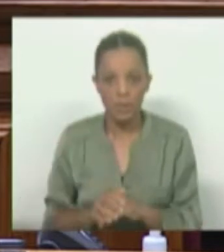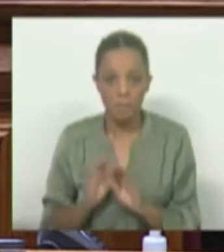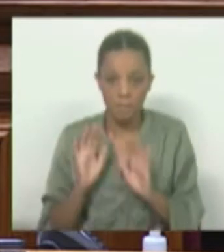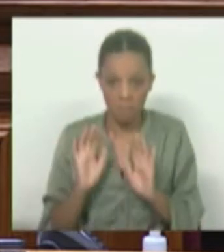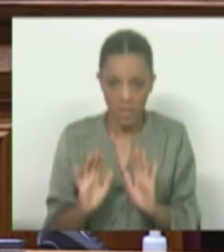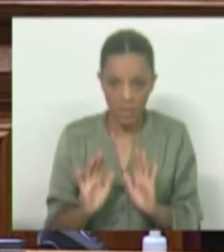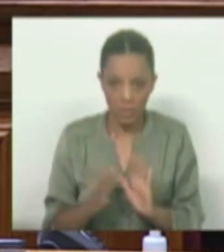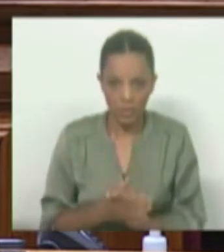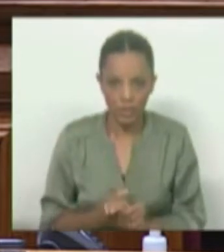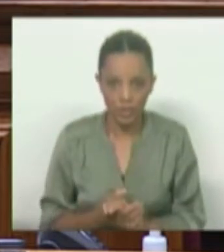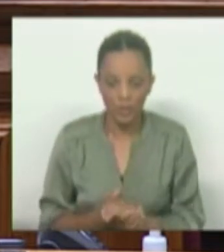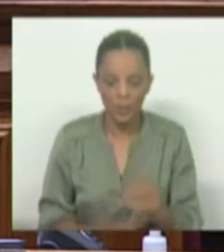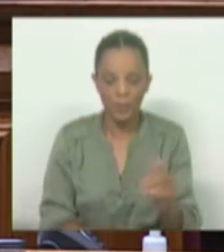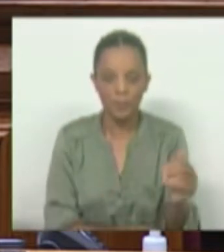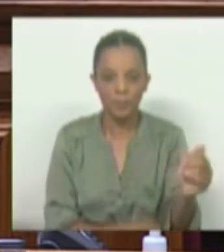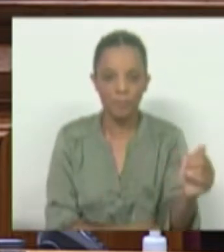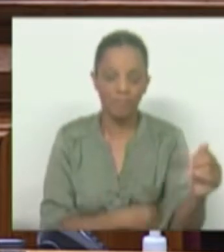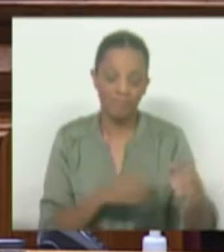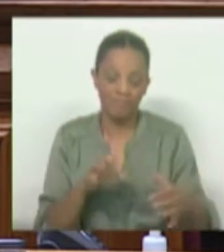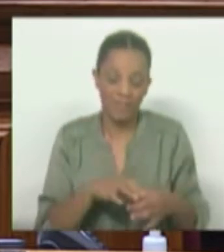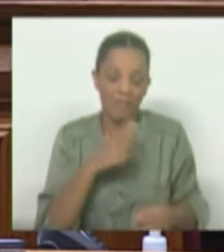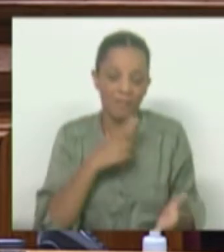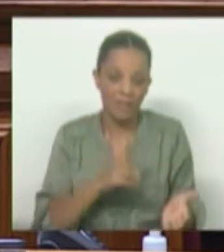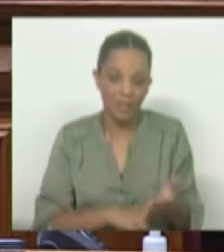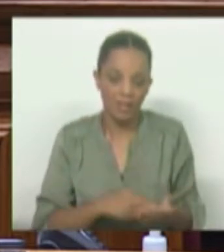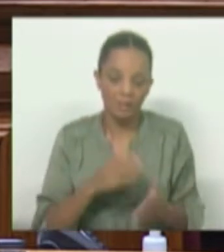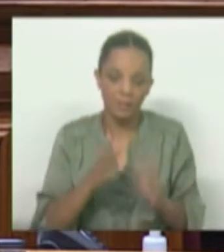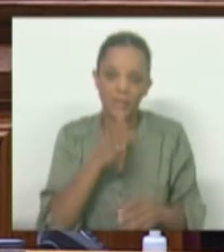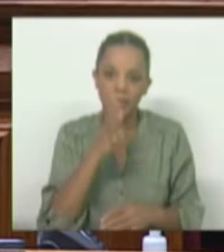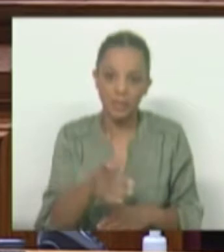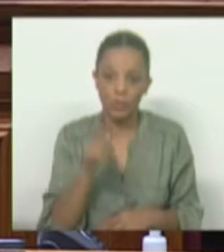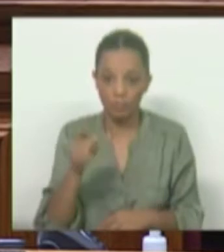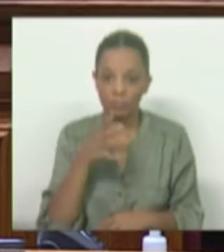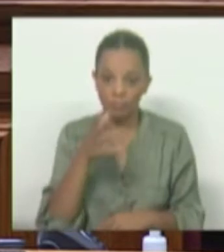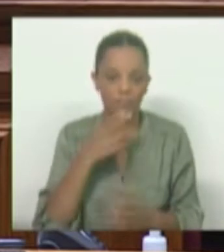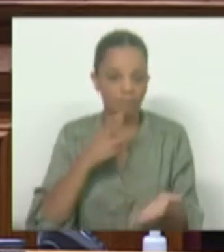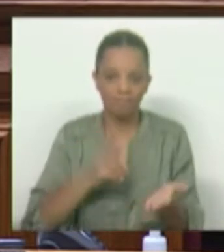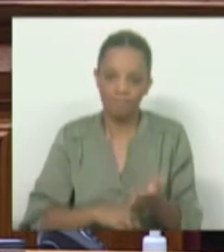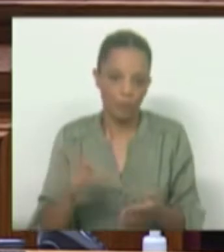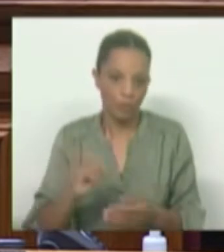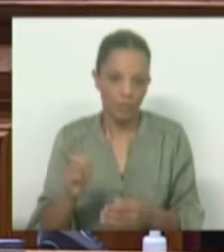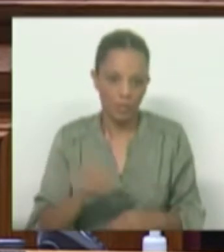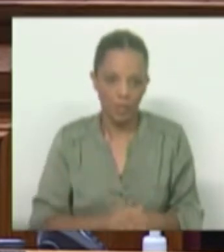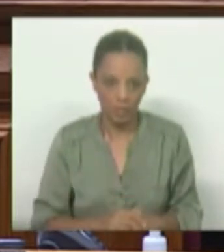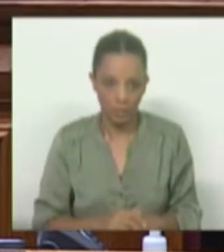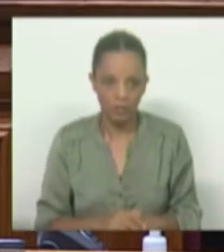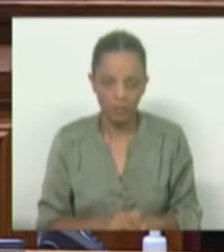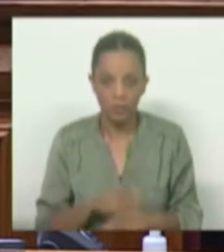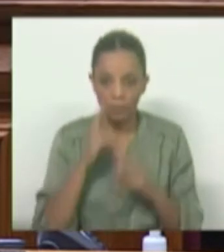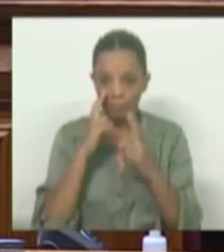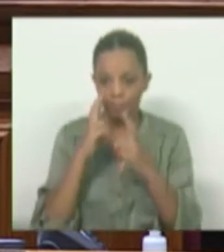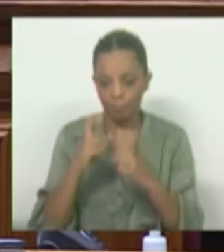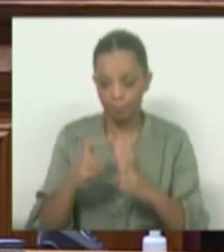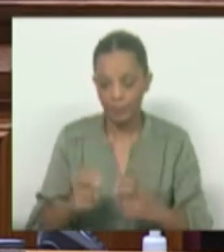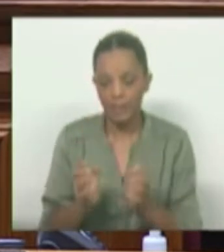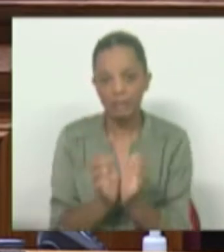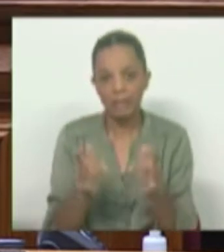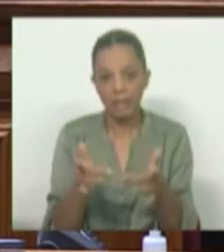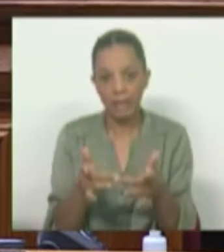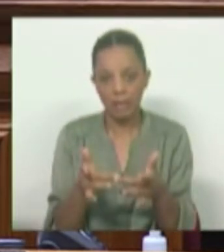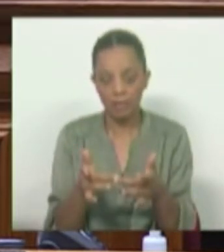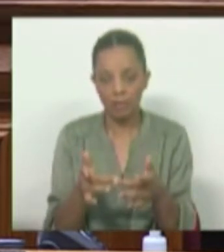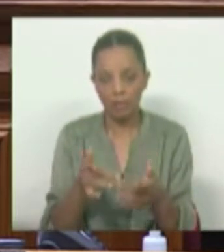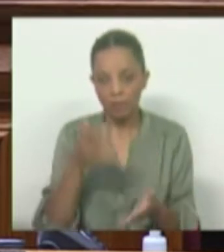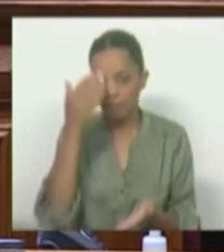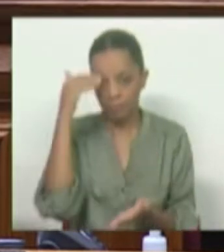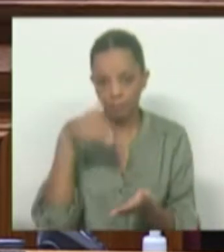devo, em nome da verdade, referir que a afirmação que fez não é verdadeira. Basta uma pequena pesquisa na internet para chegar a duas